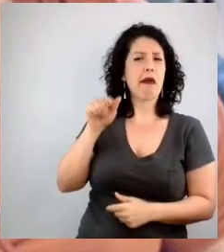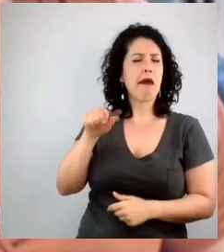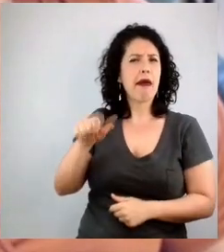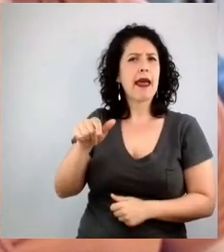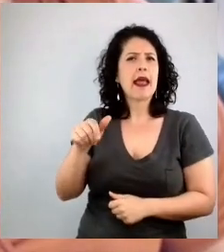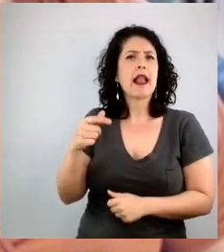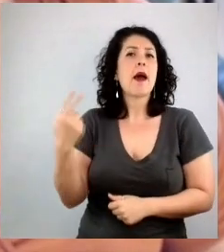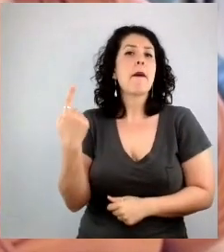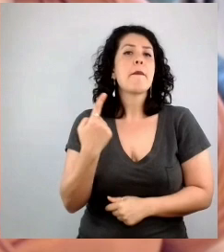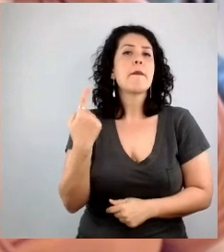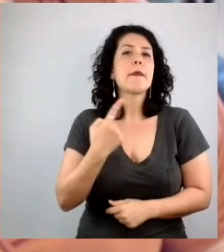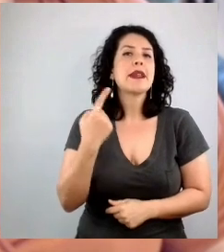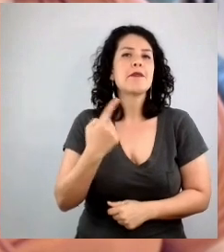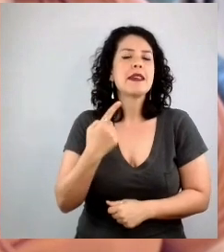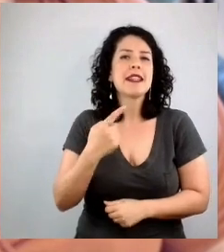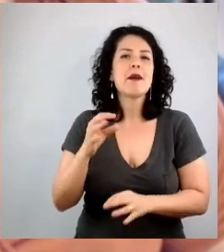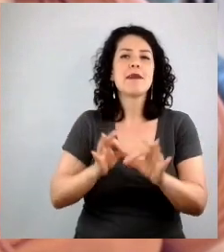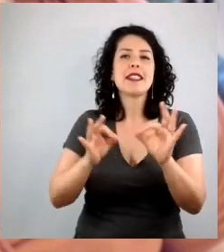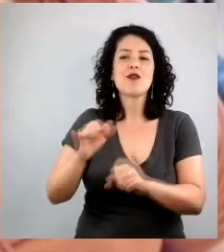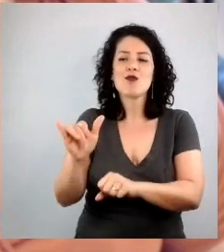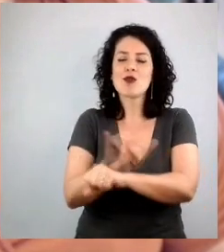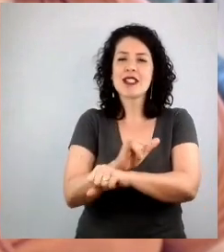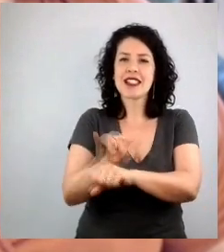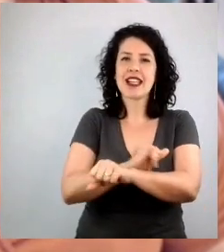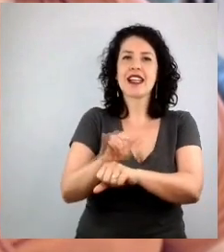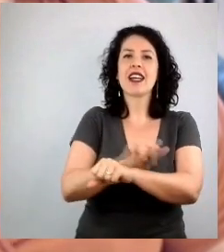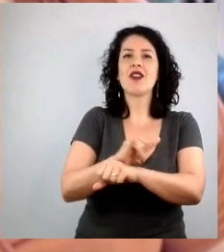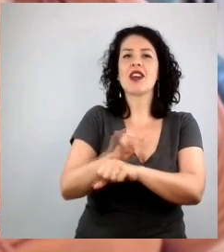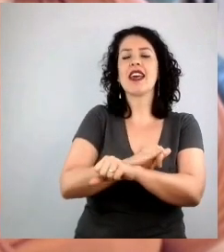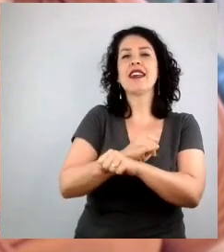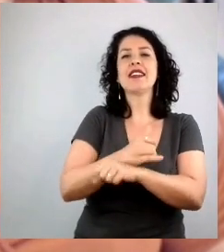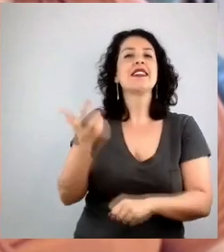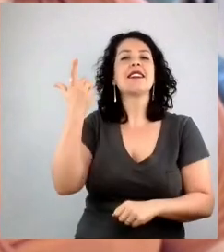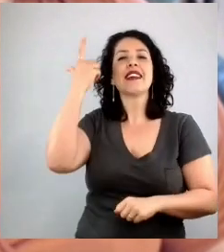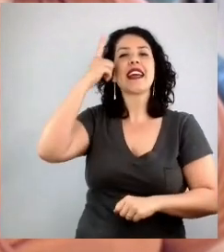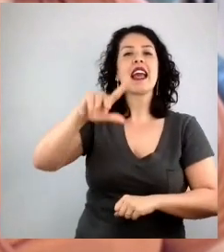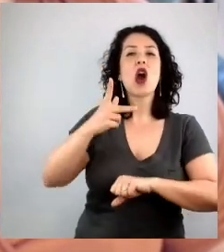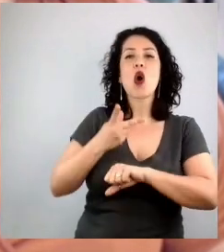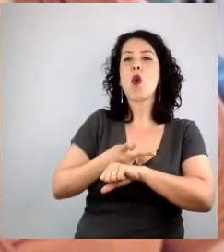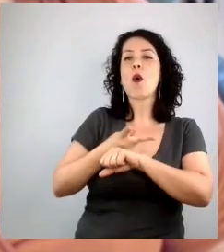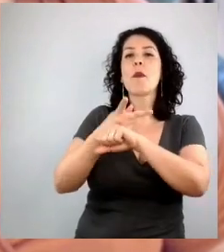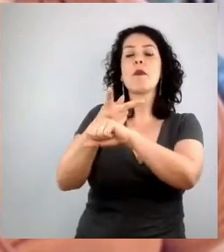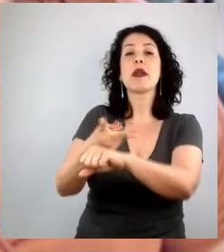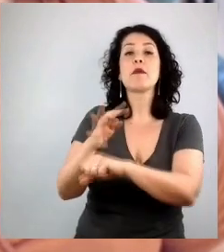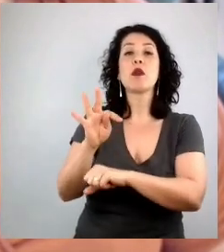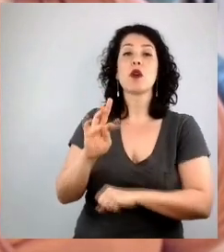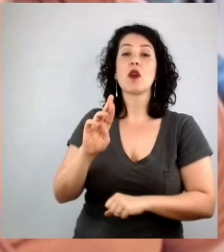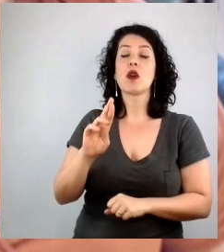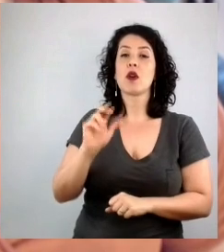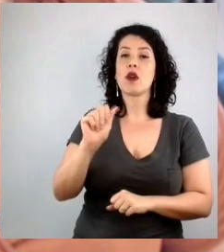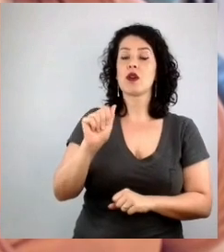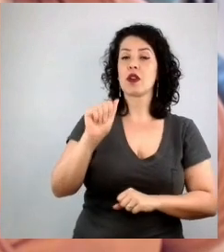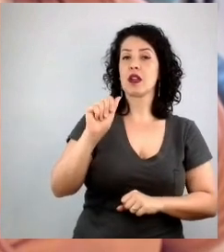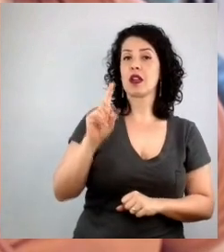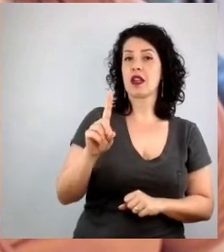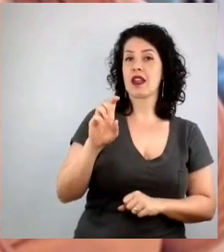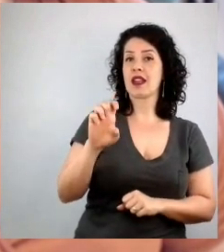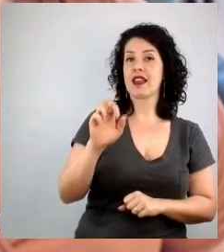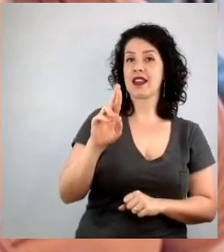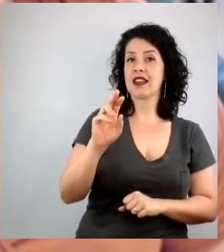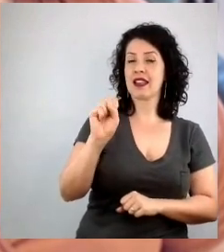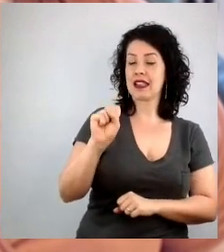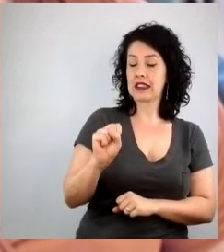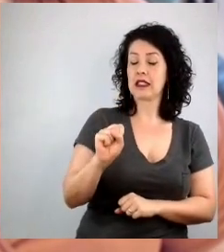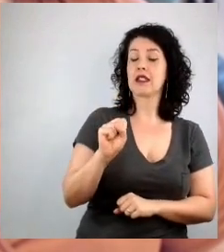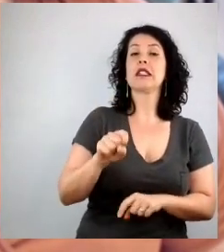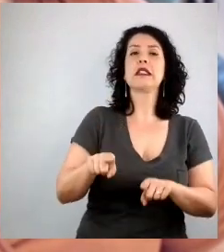estratégica a ganhar o Young Creatives. Ela também se tornou diretora de Planejamento muito cedo, aos 26 anos, da